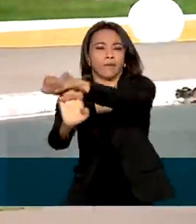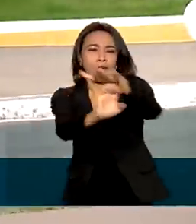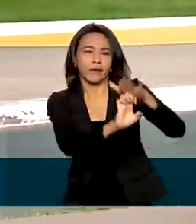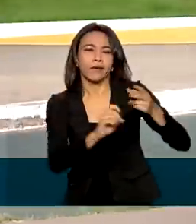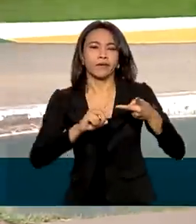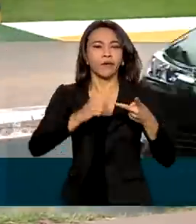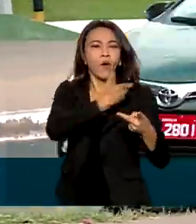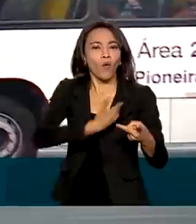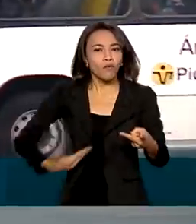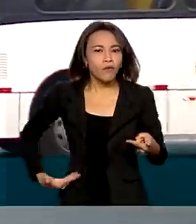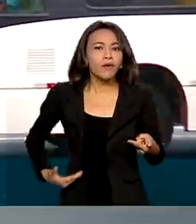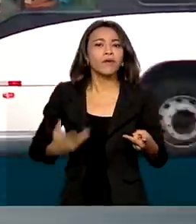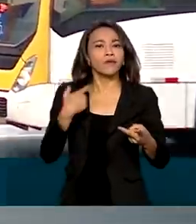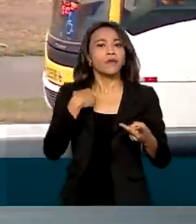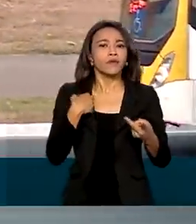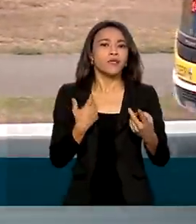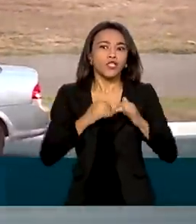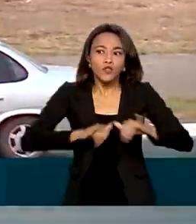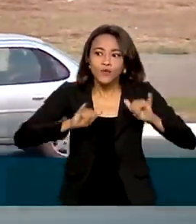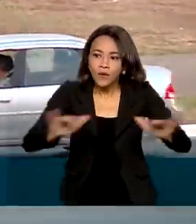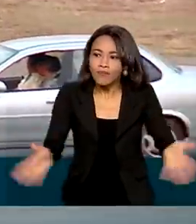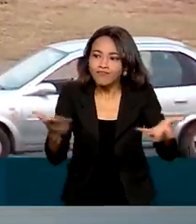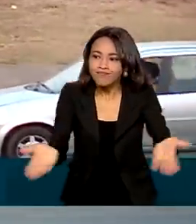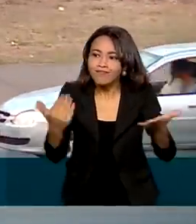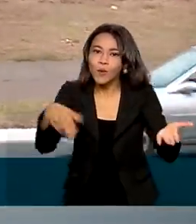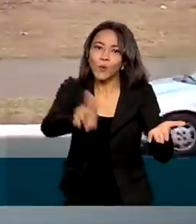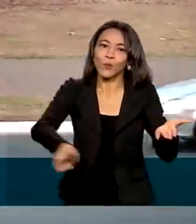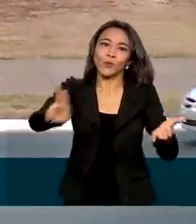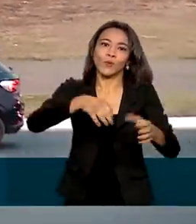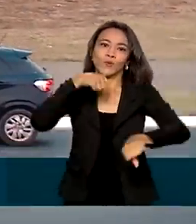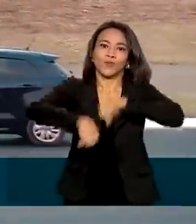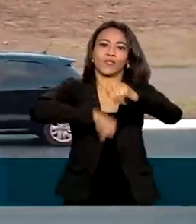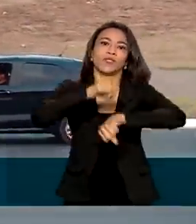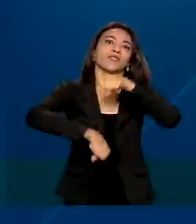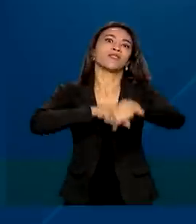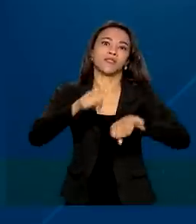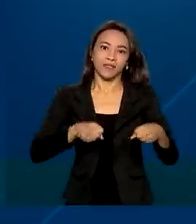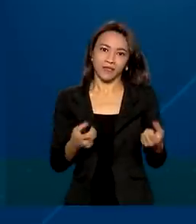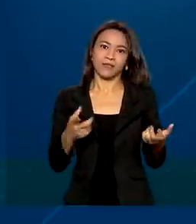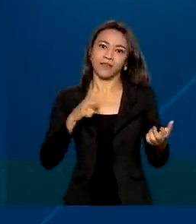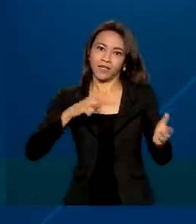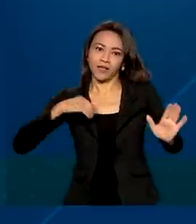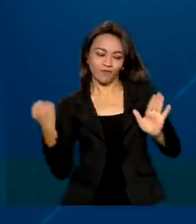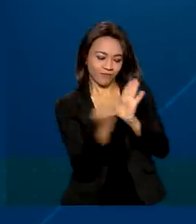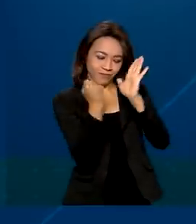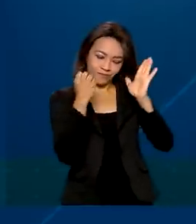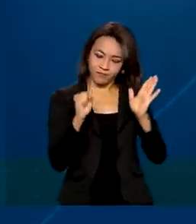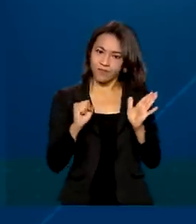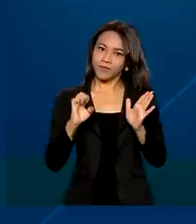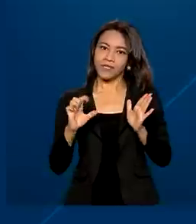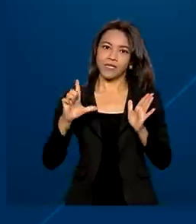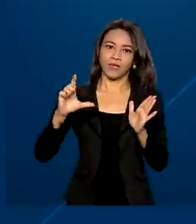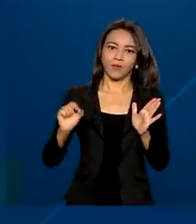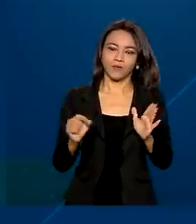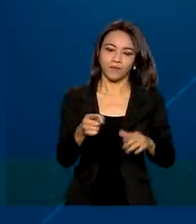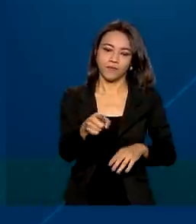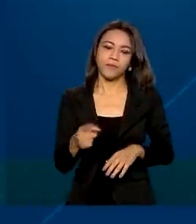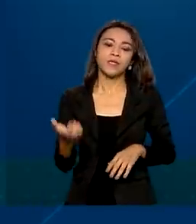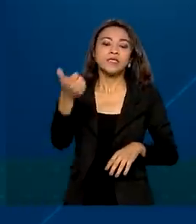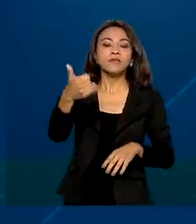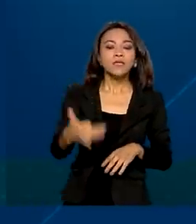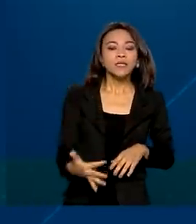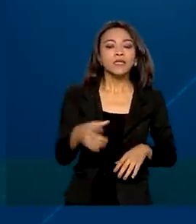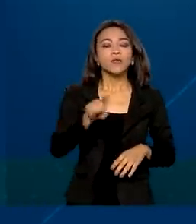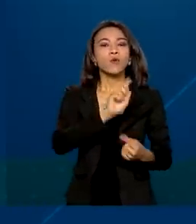que adotarem medidas que estimulem o transporte cicloviário. O objetivo principal dele é que a gente